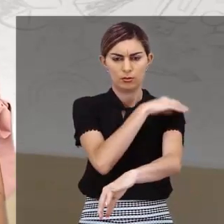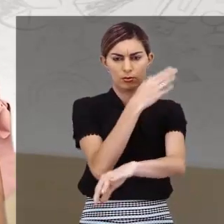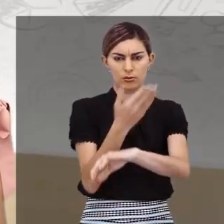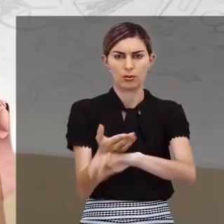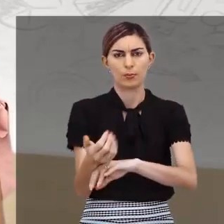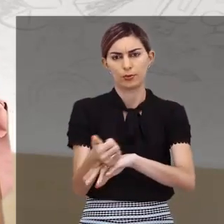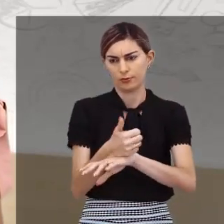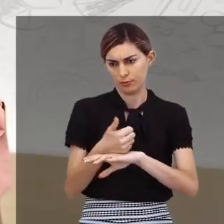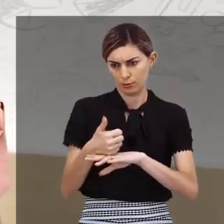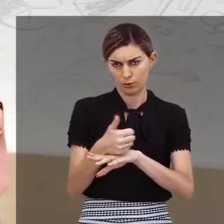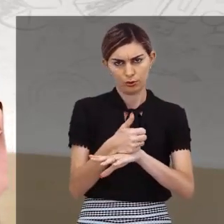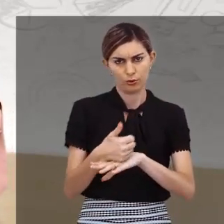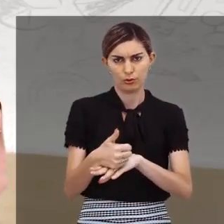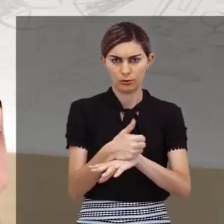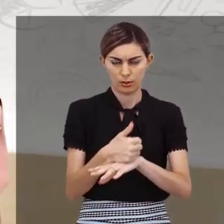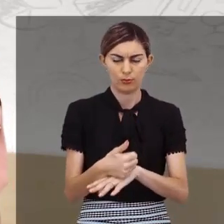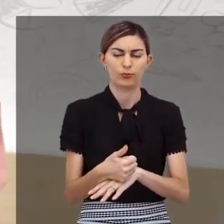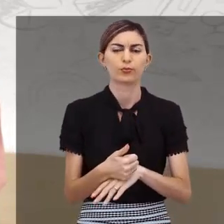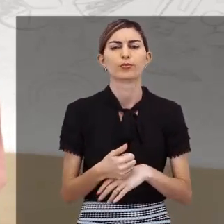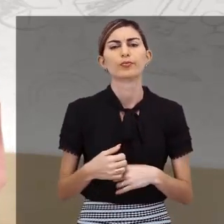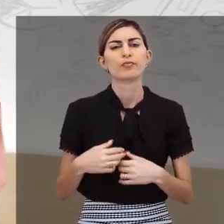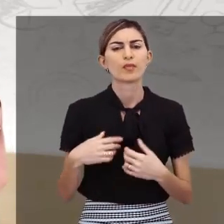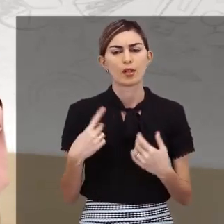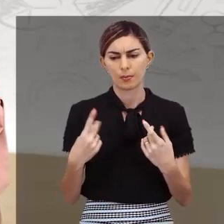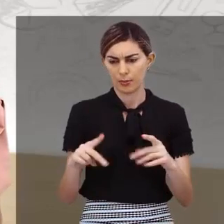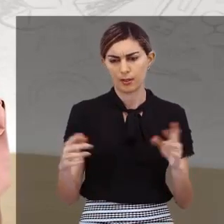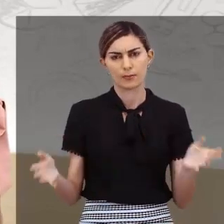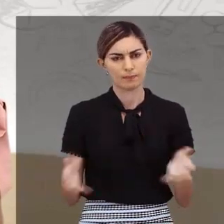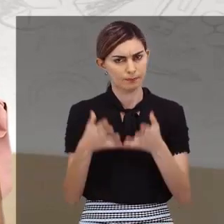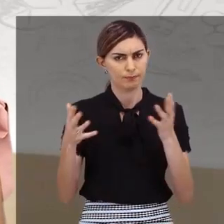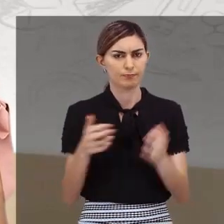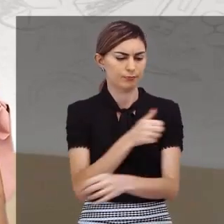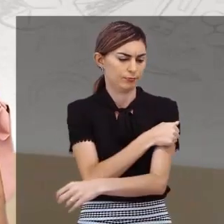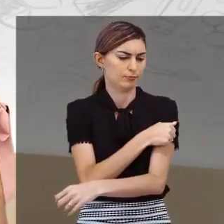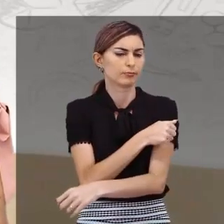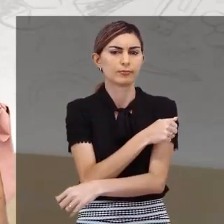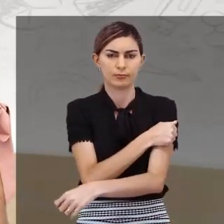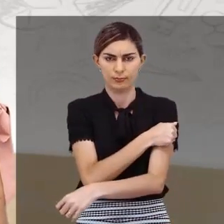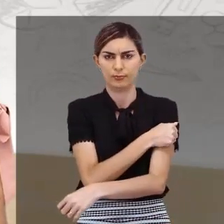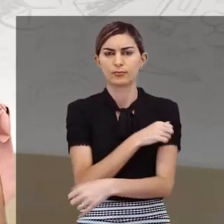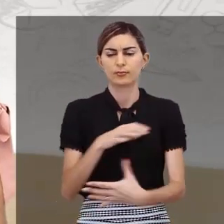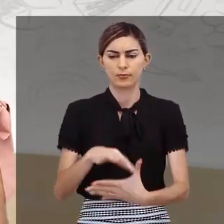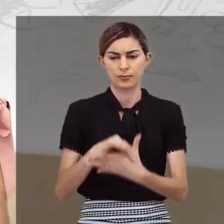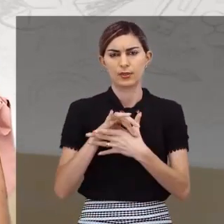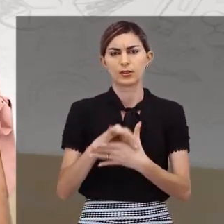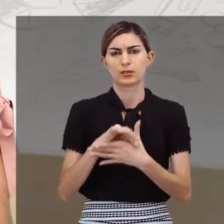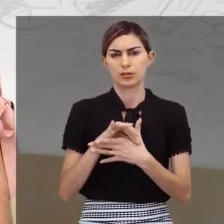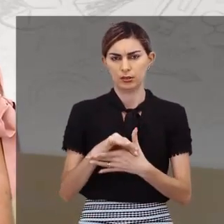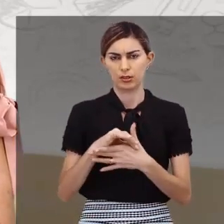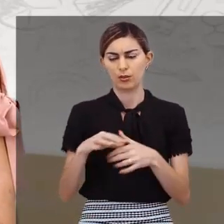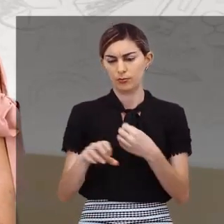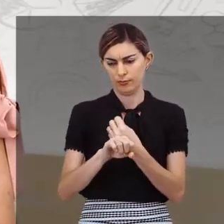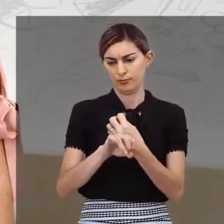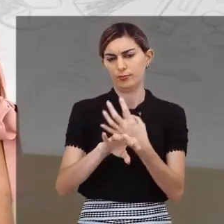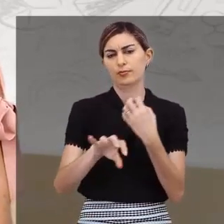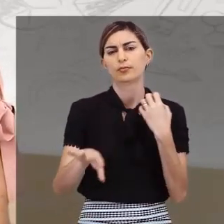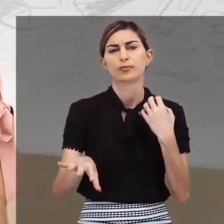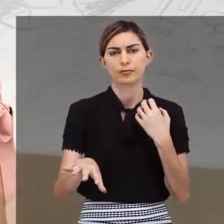profissional de excelência, para atender os alunos de forma presencial e à distância,